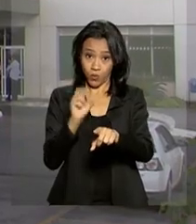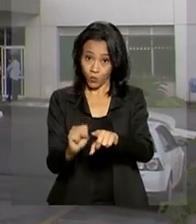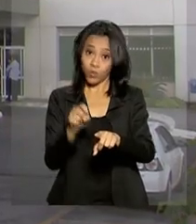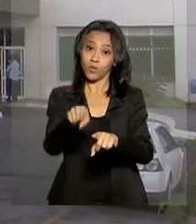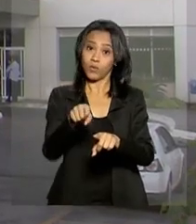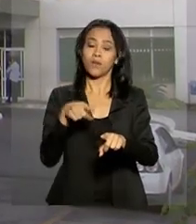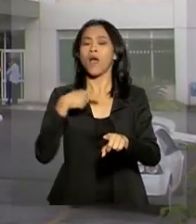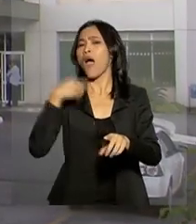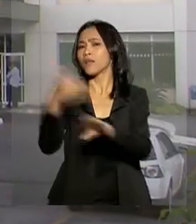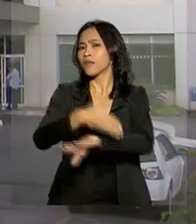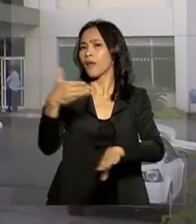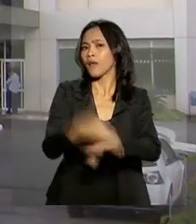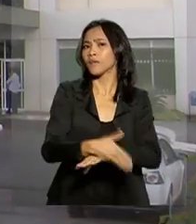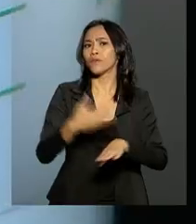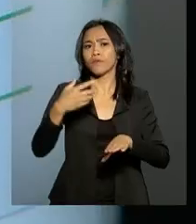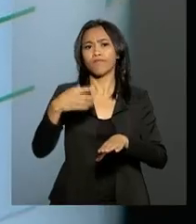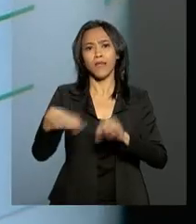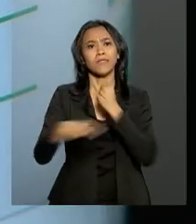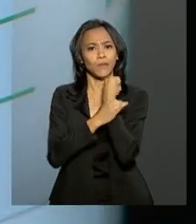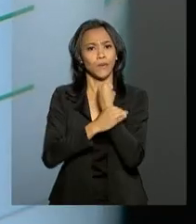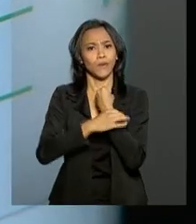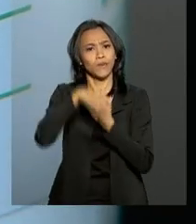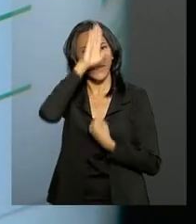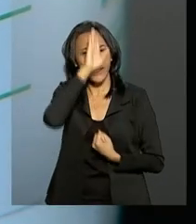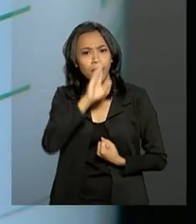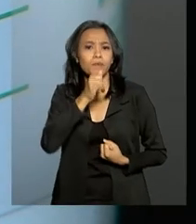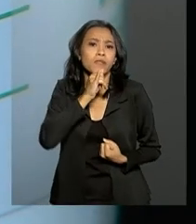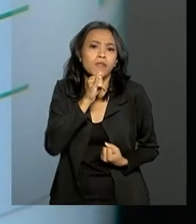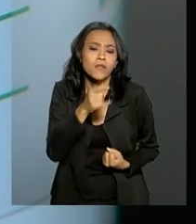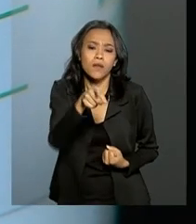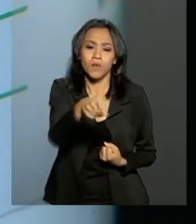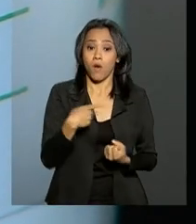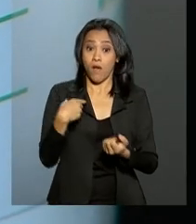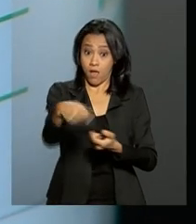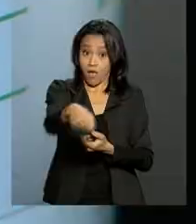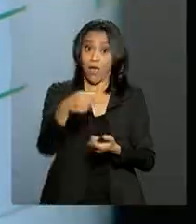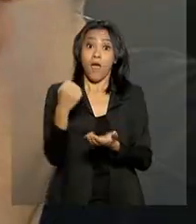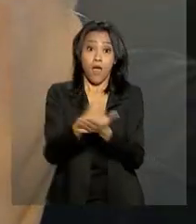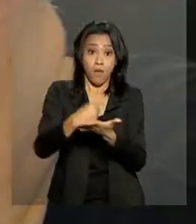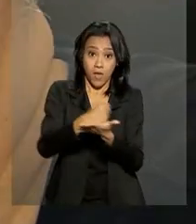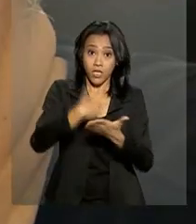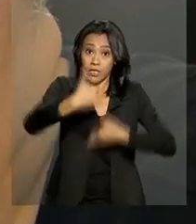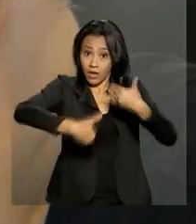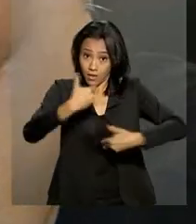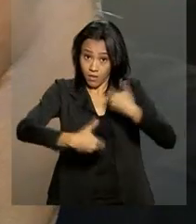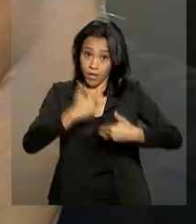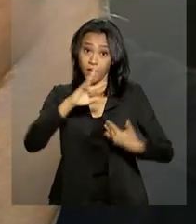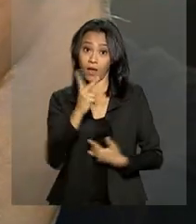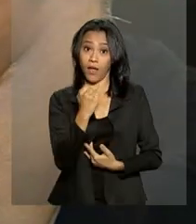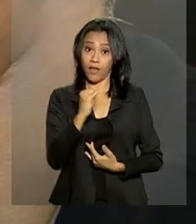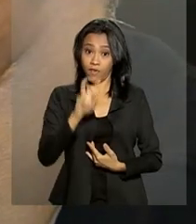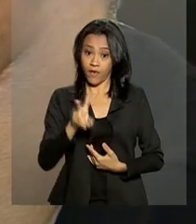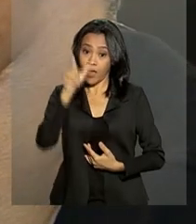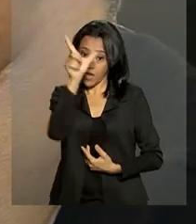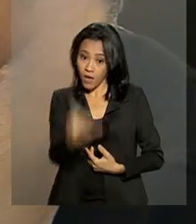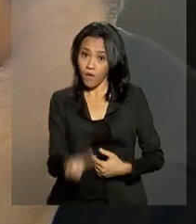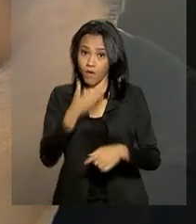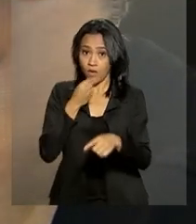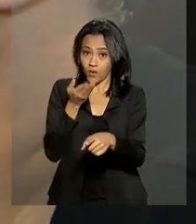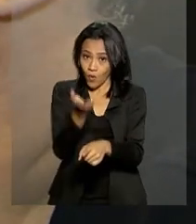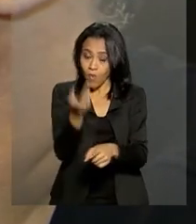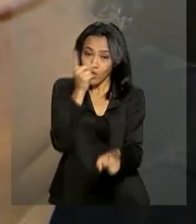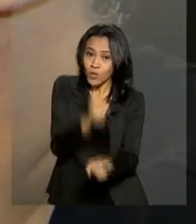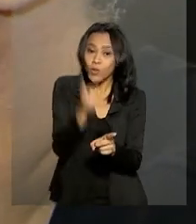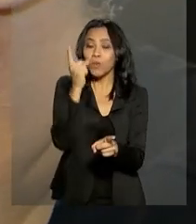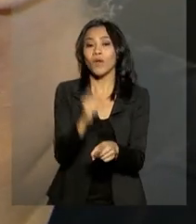garantiu acesso de graça, por exemplo, a remédios para o tratamento do HIV, como é o caso de Cristiano, que